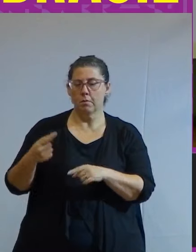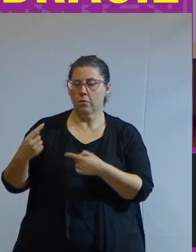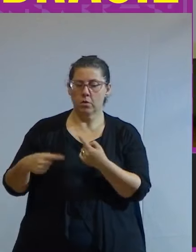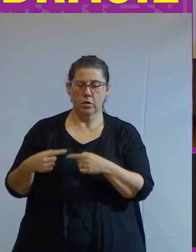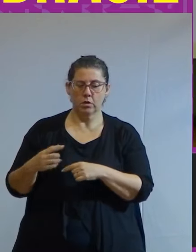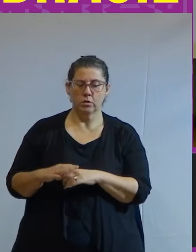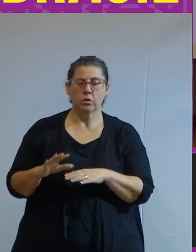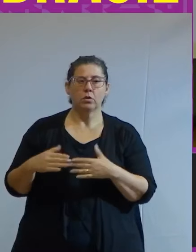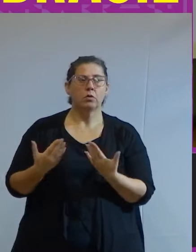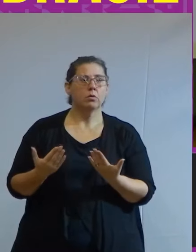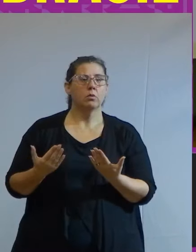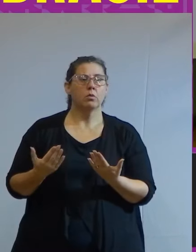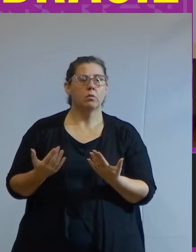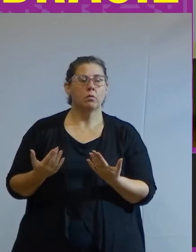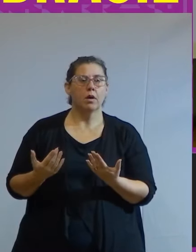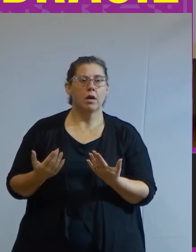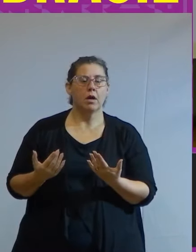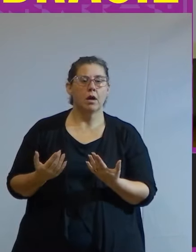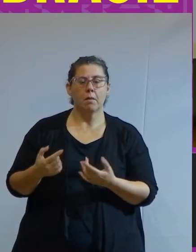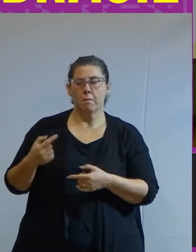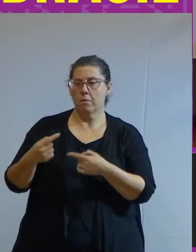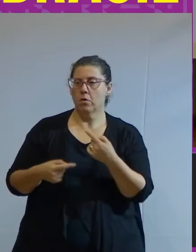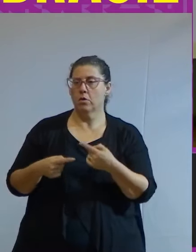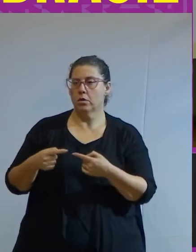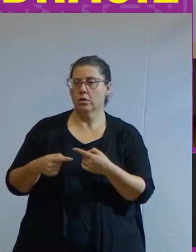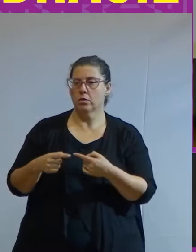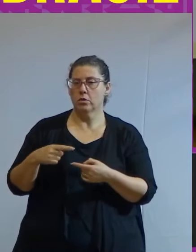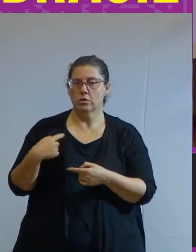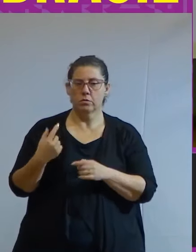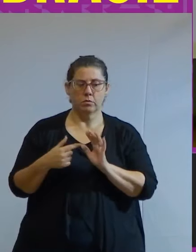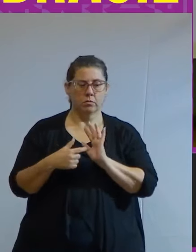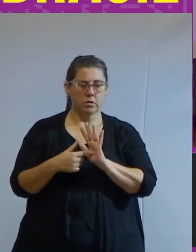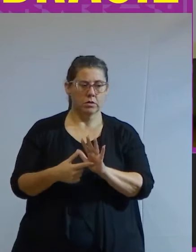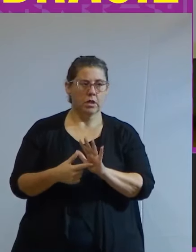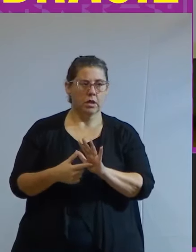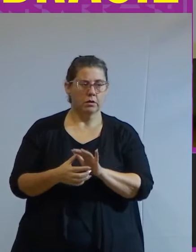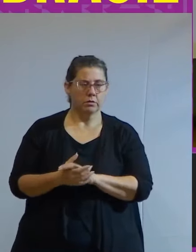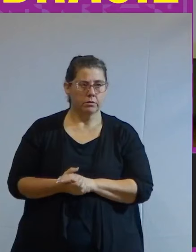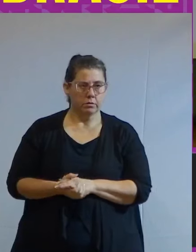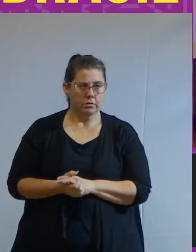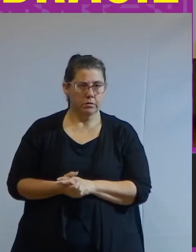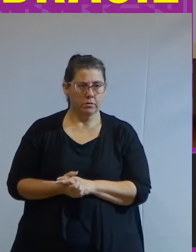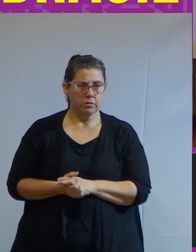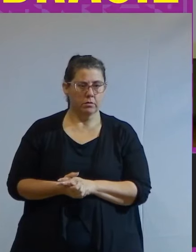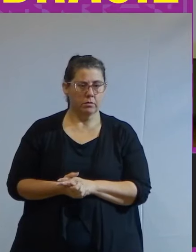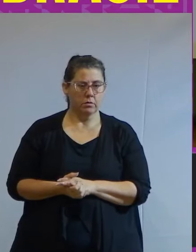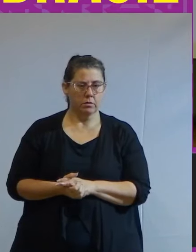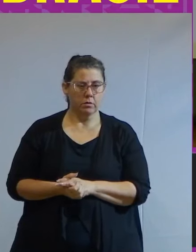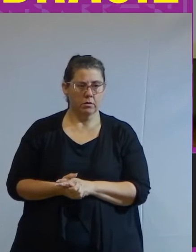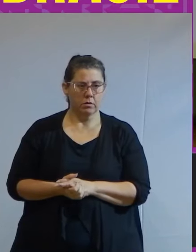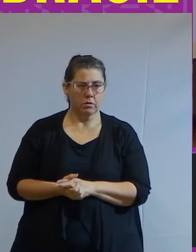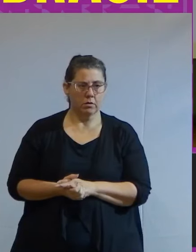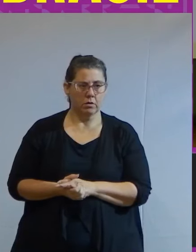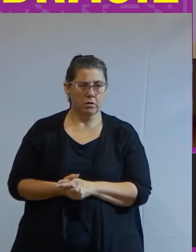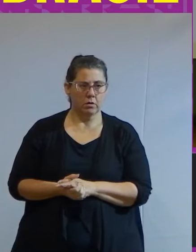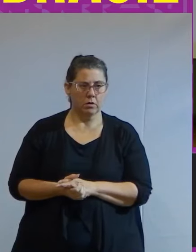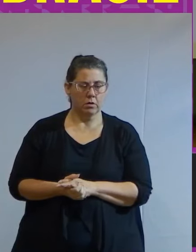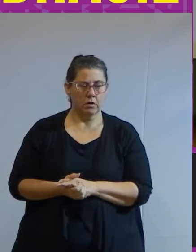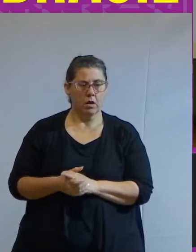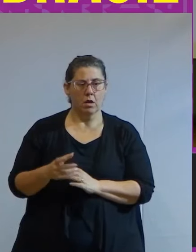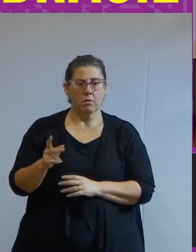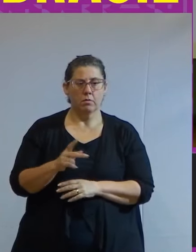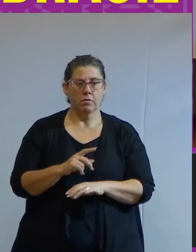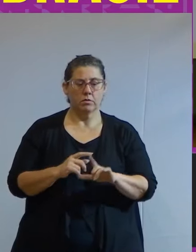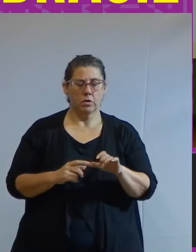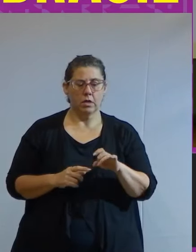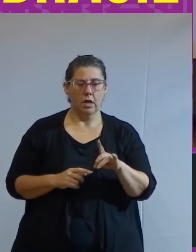a contrapartida política disso que nos foi apresentada apresentado pela professora Leda